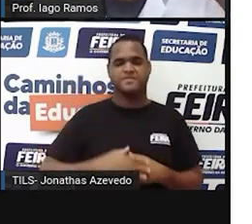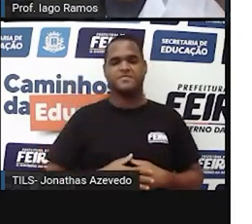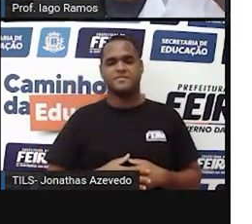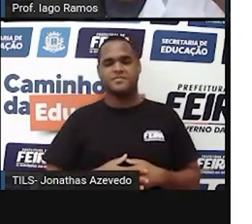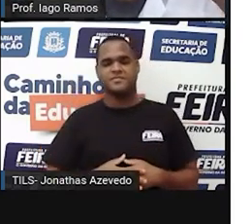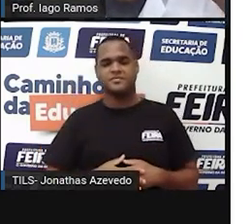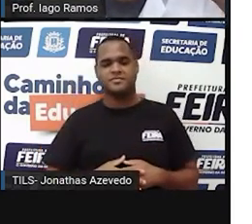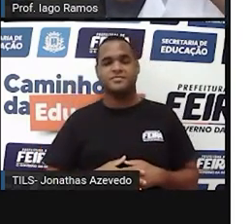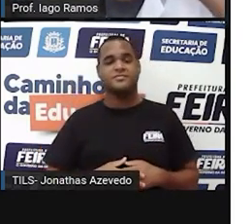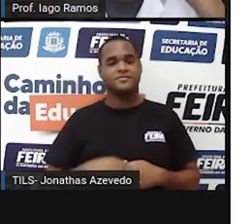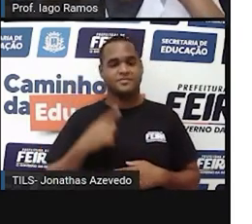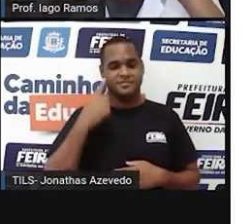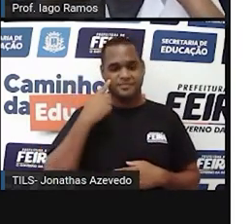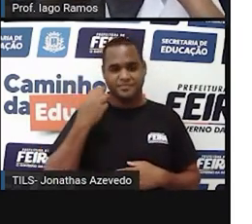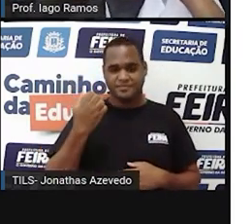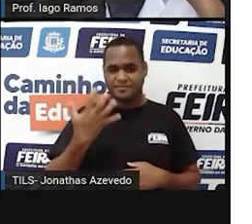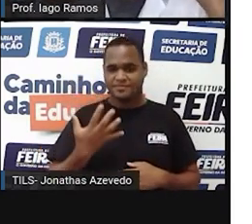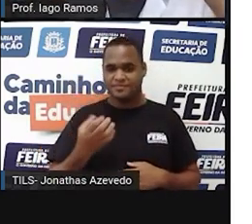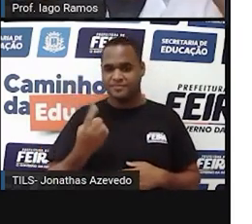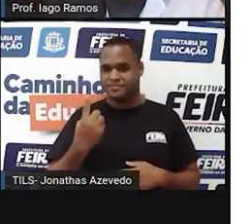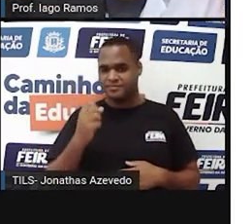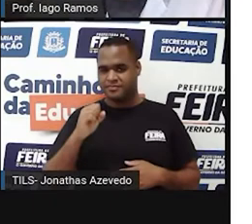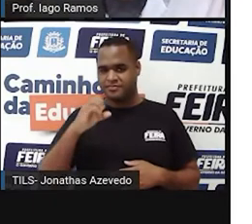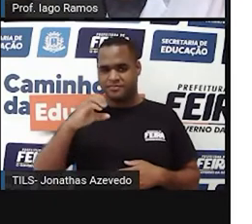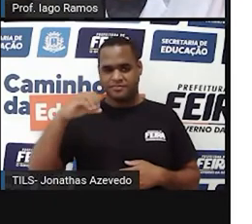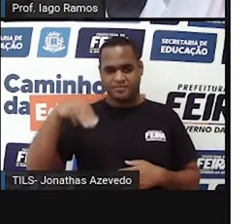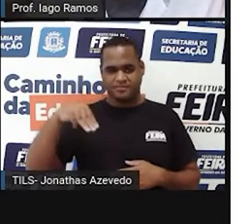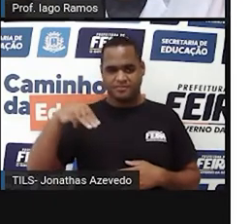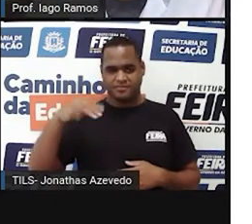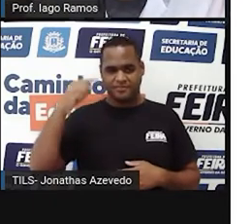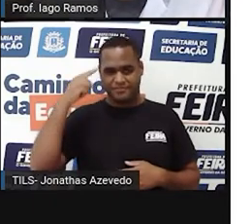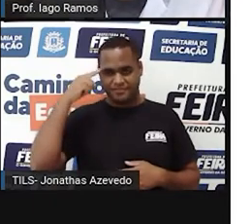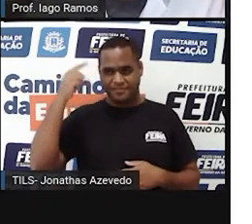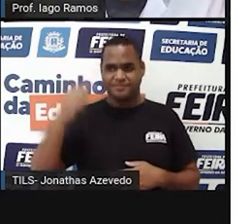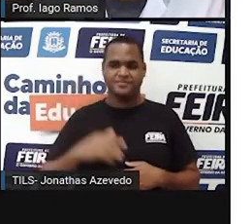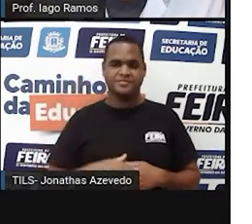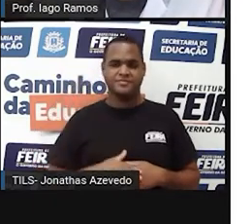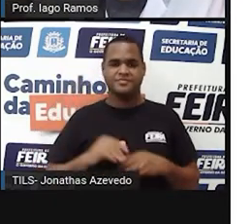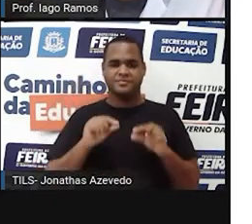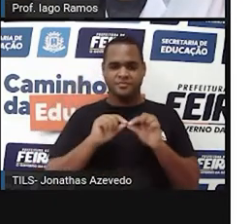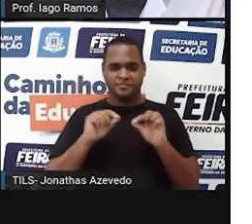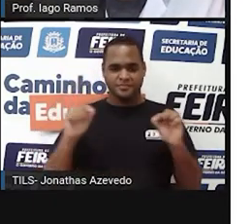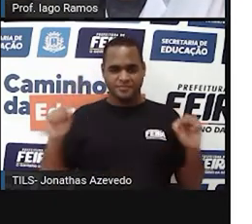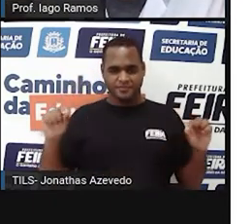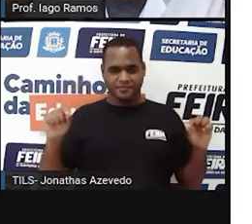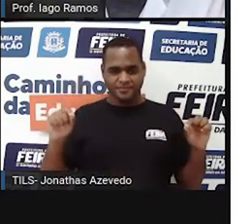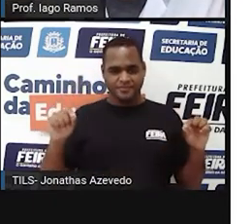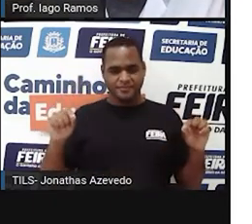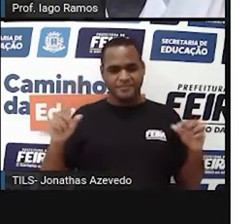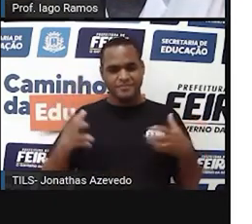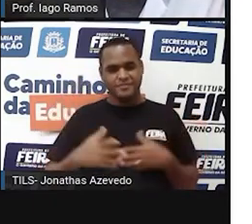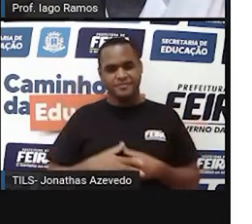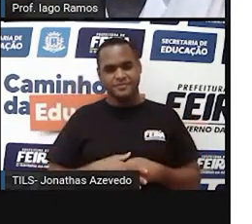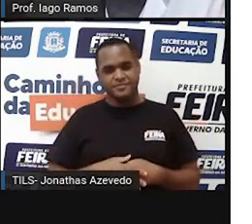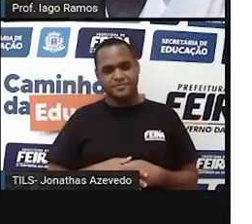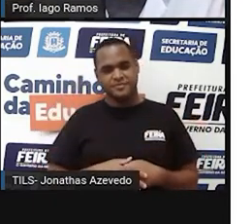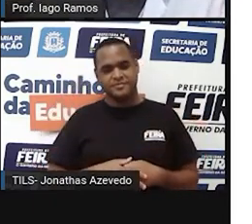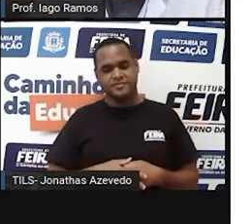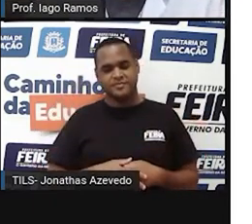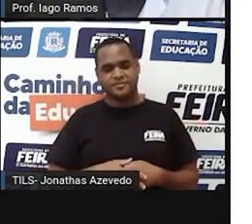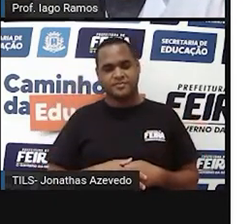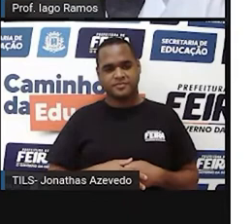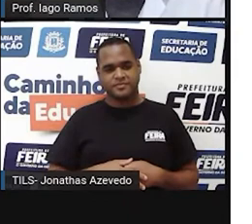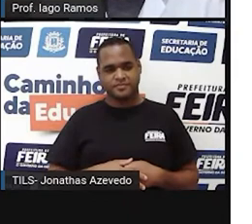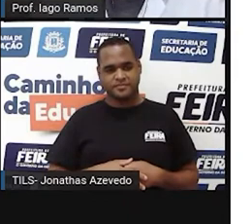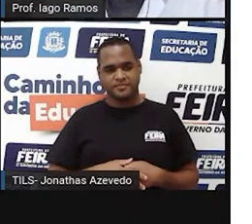vamos lá. O comprimento é 18 centímetros. Tá? É a